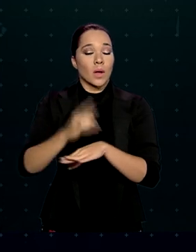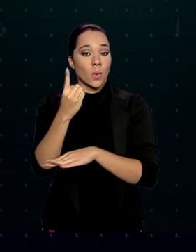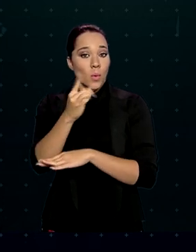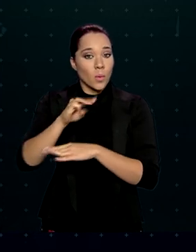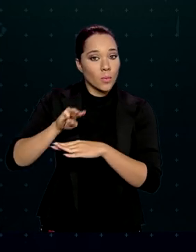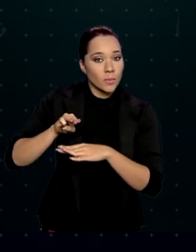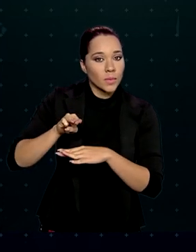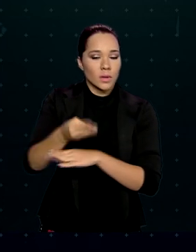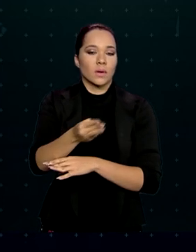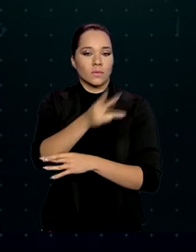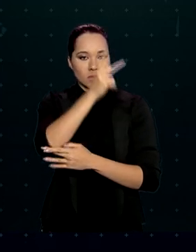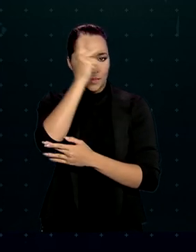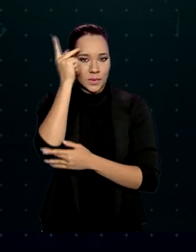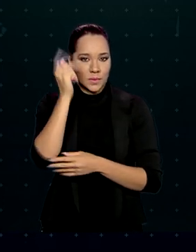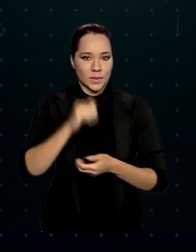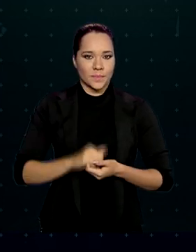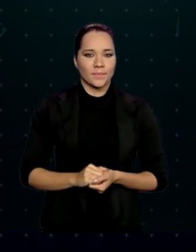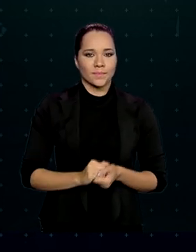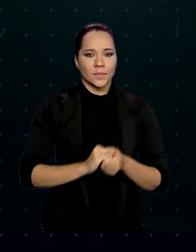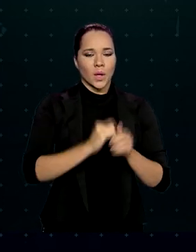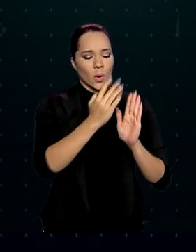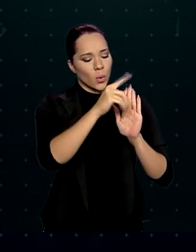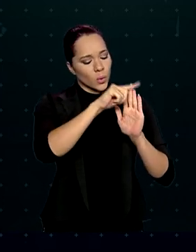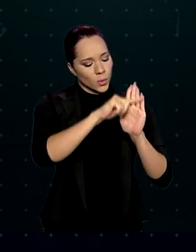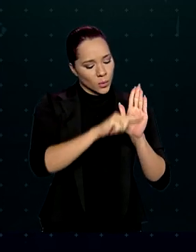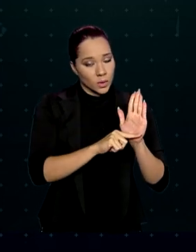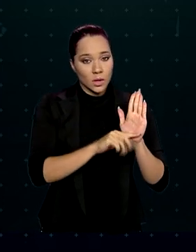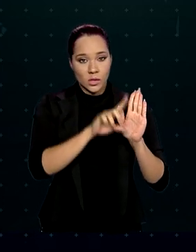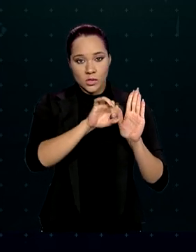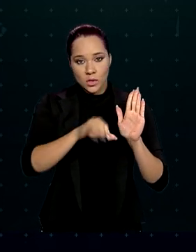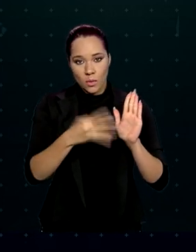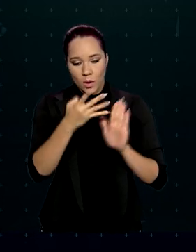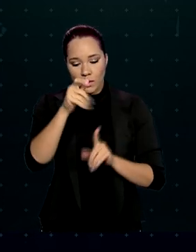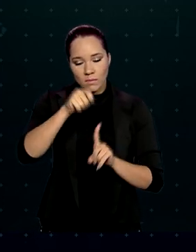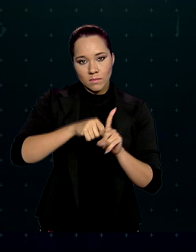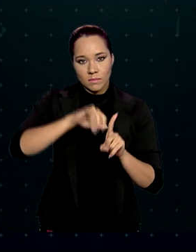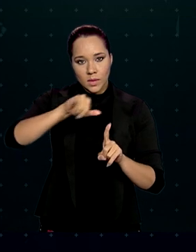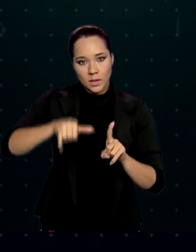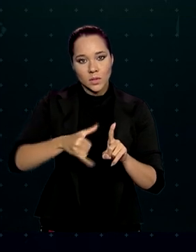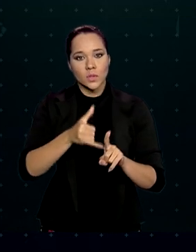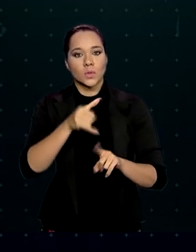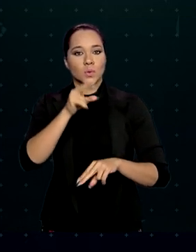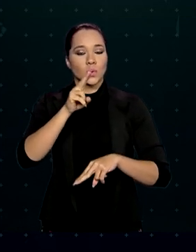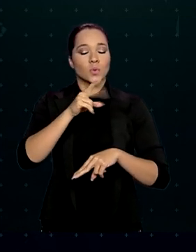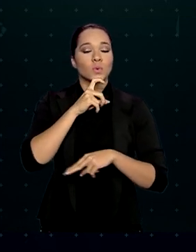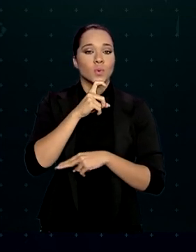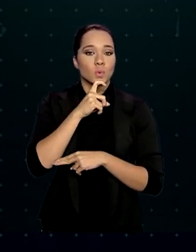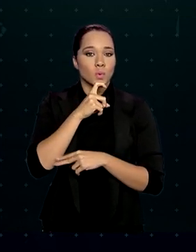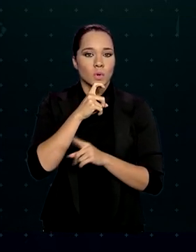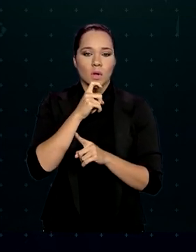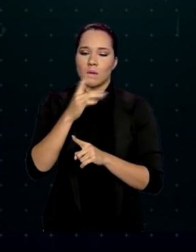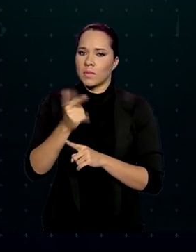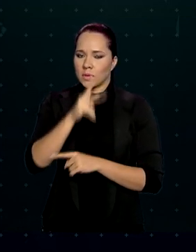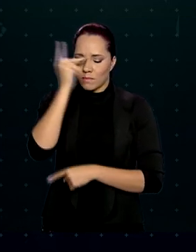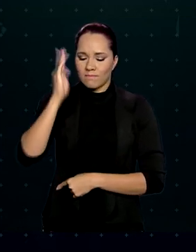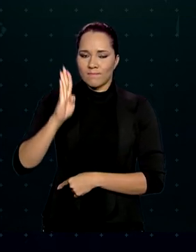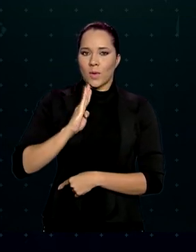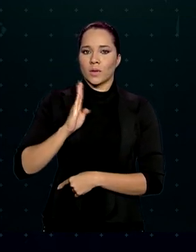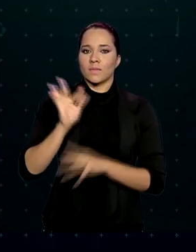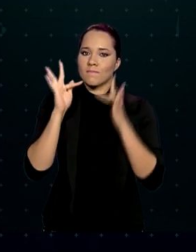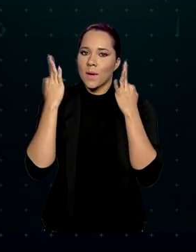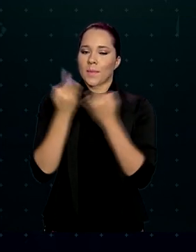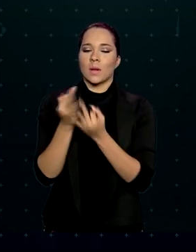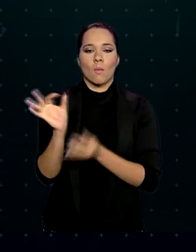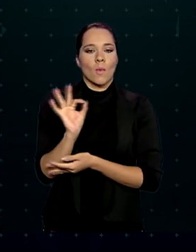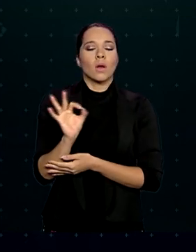milhão de pessoas. O cronograma vai até o dia 4 de julho. Não inclui quem recebe o Bolsa Família e